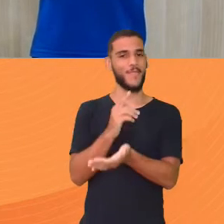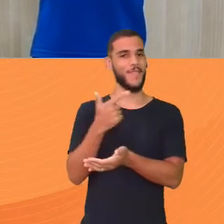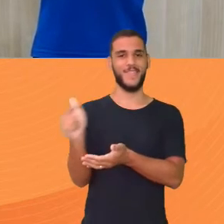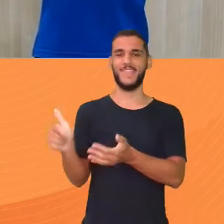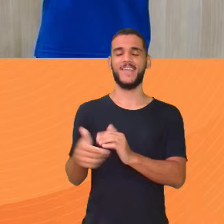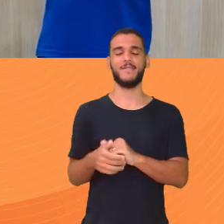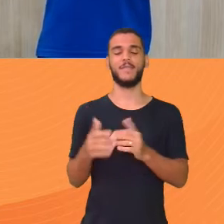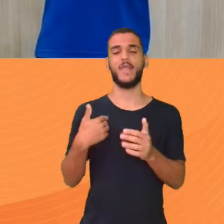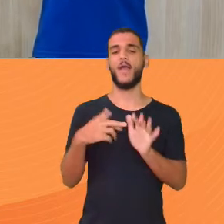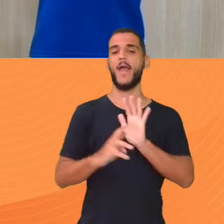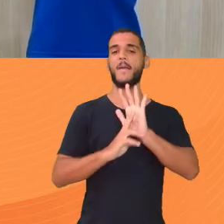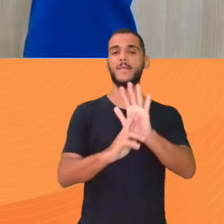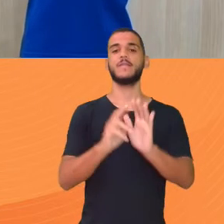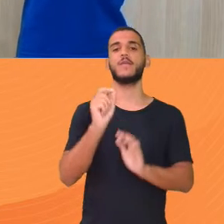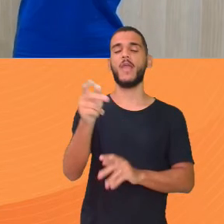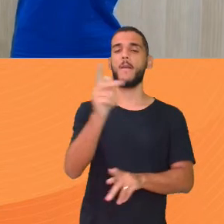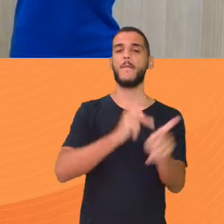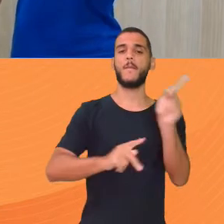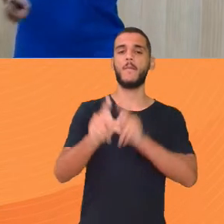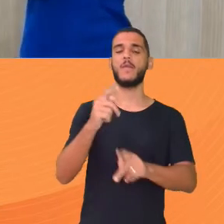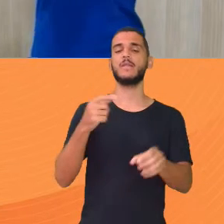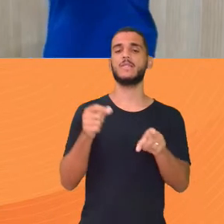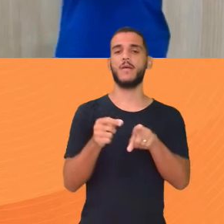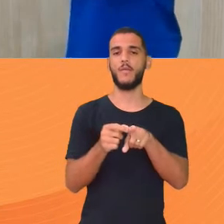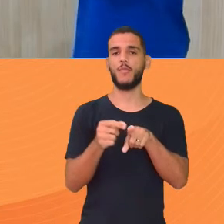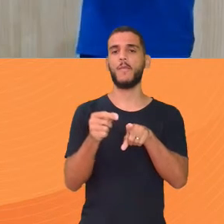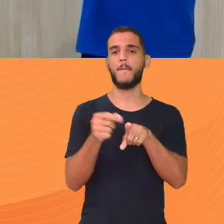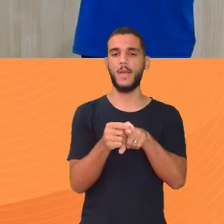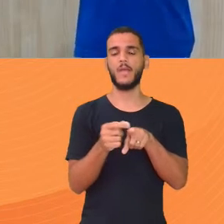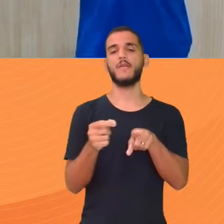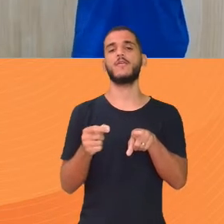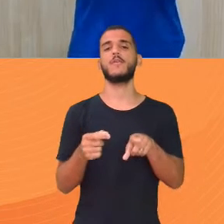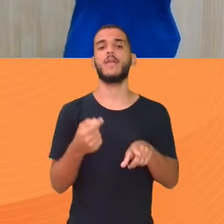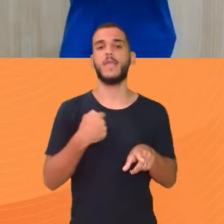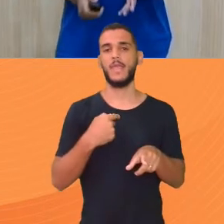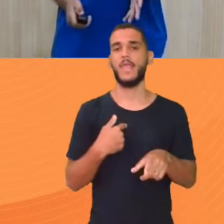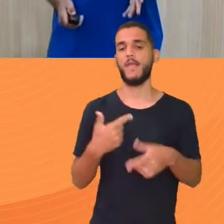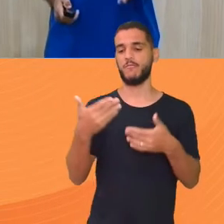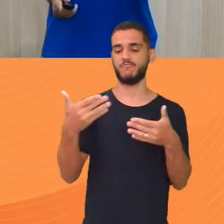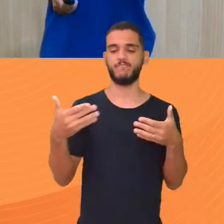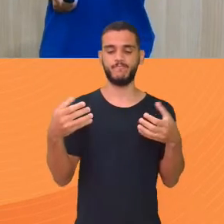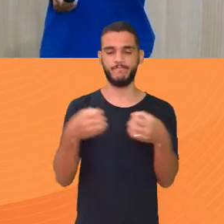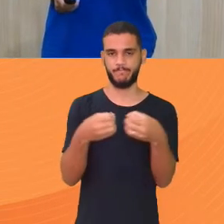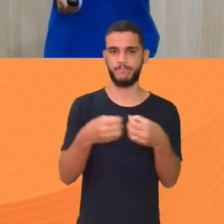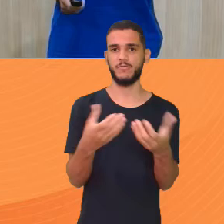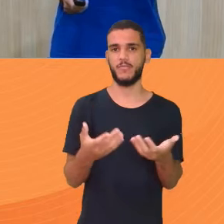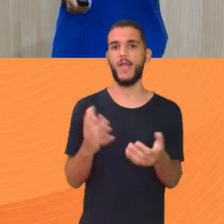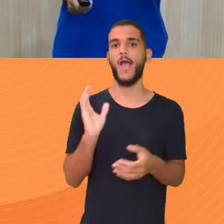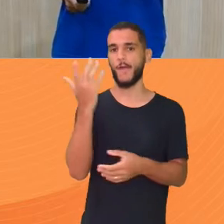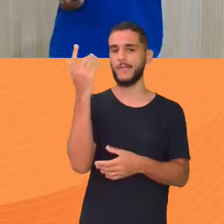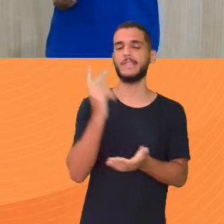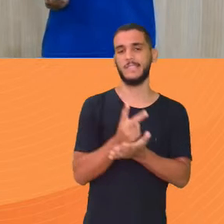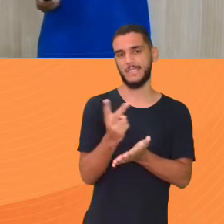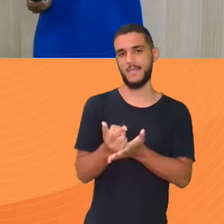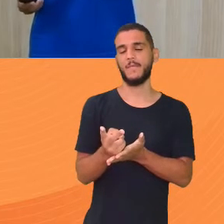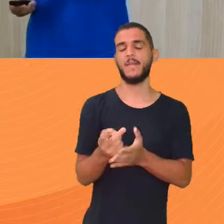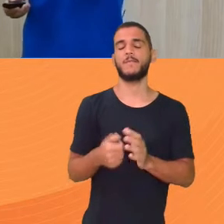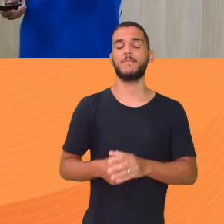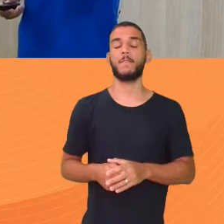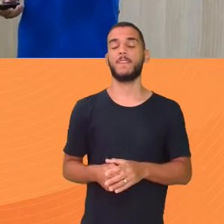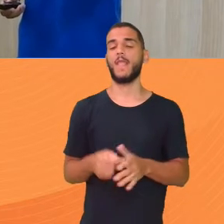aquela população Daquele bairro que eu estava lá As perguntas que foi feita lá Então acontece isso Que Ele